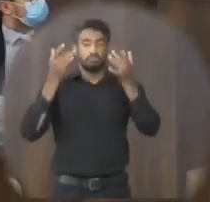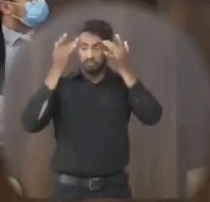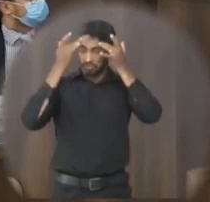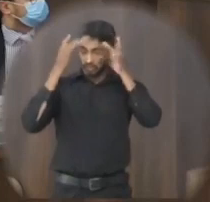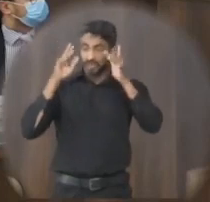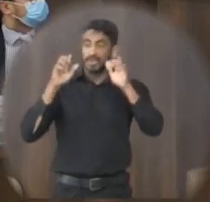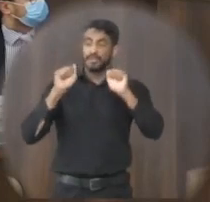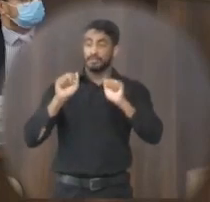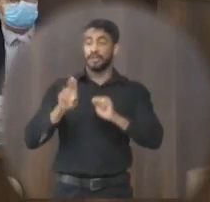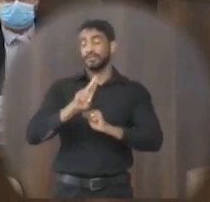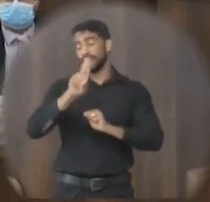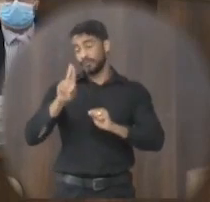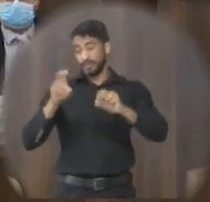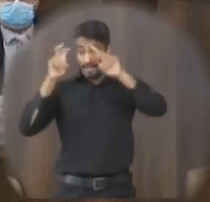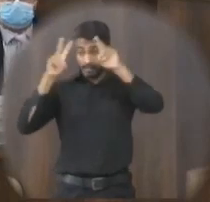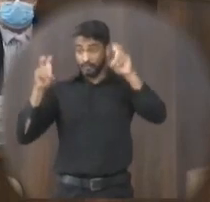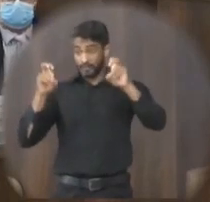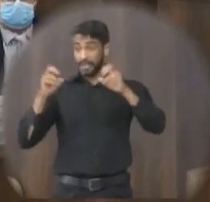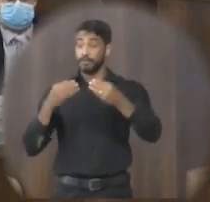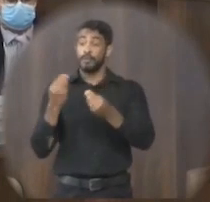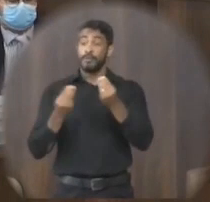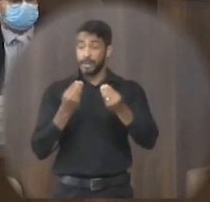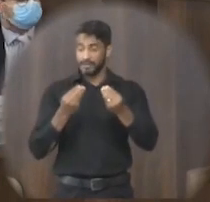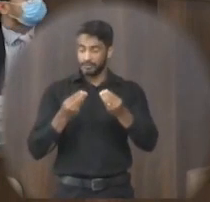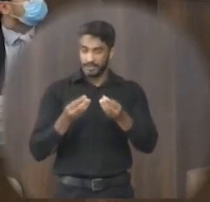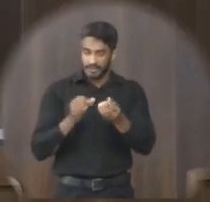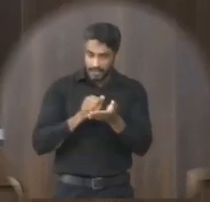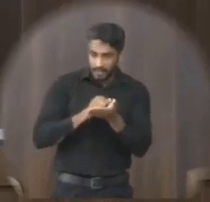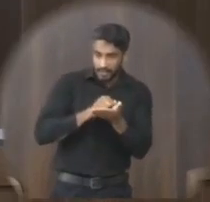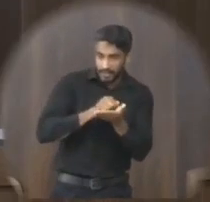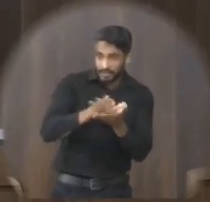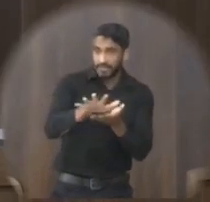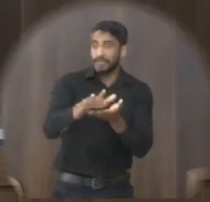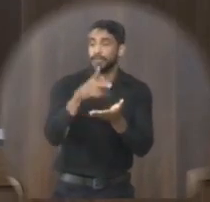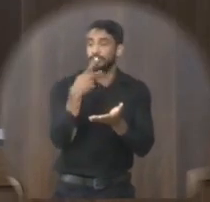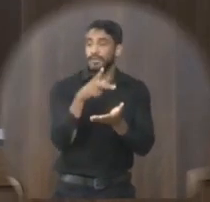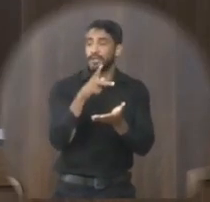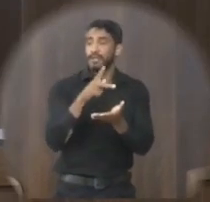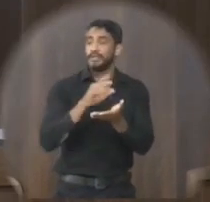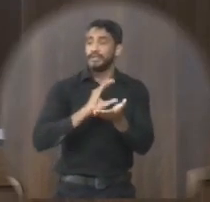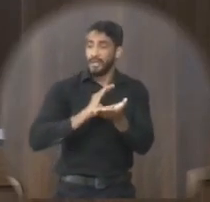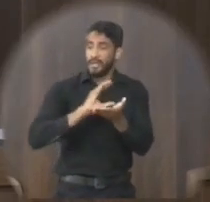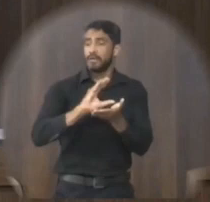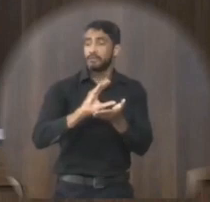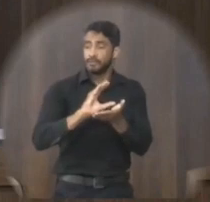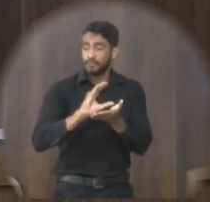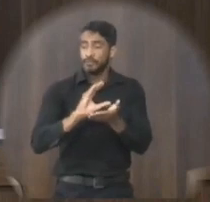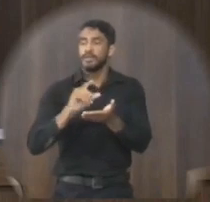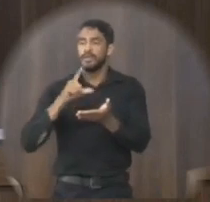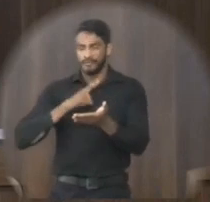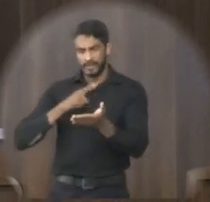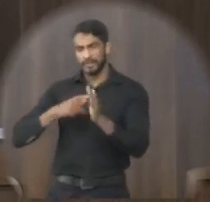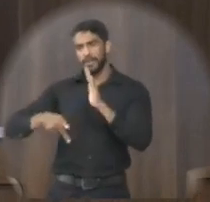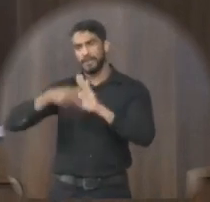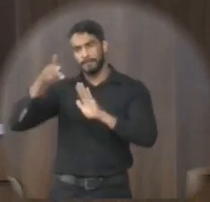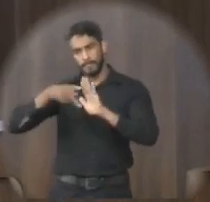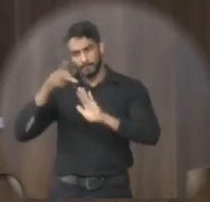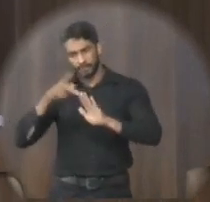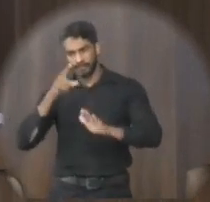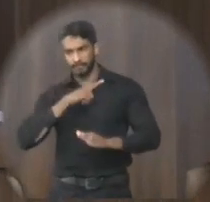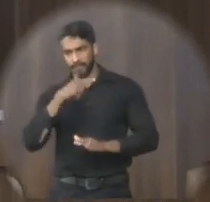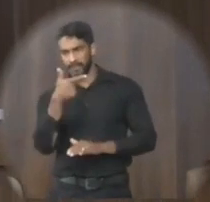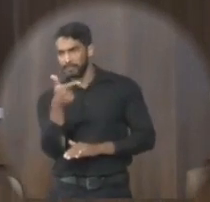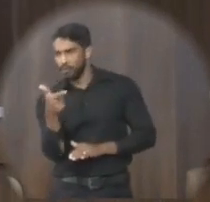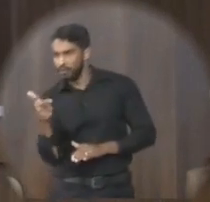sei se pode usar esse termo mas a forma que vai ser distribuído isso aí vai ser repassado vai vir no projeto para que não